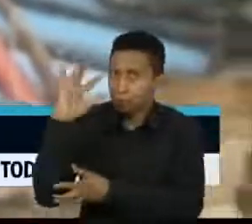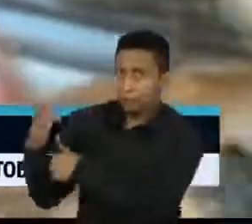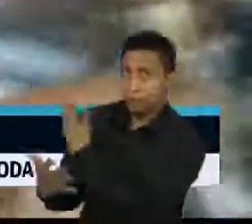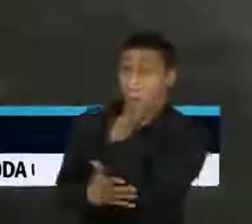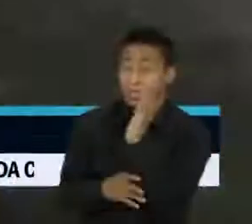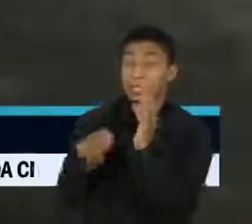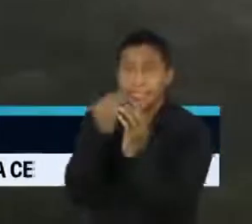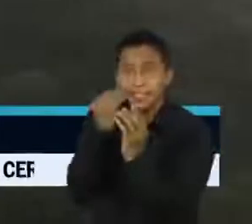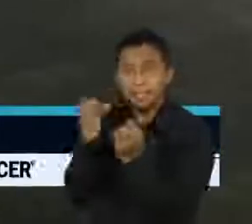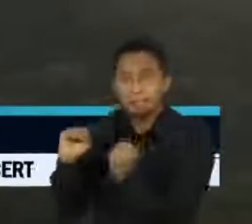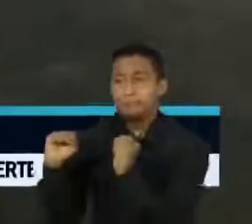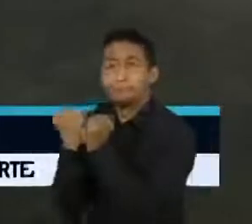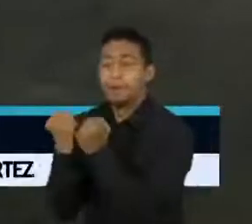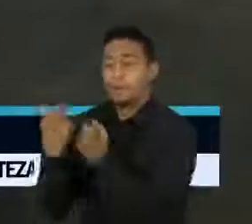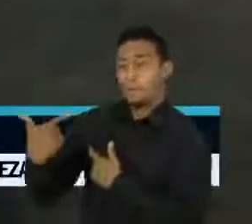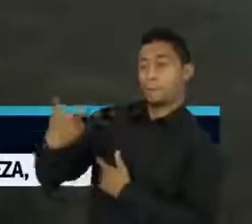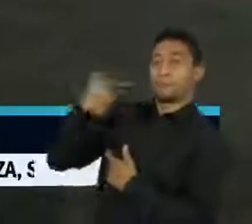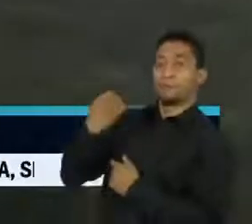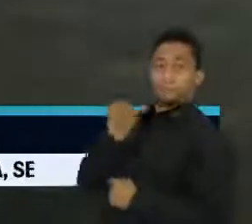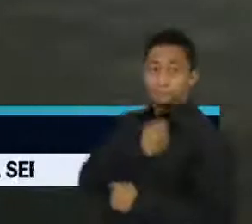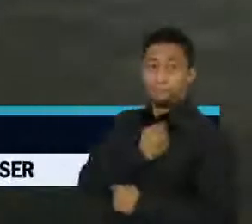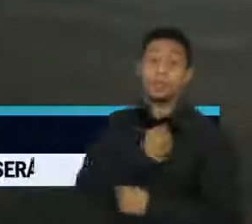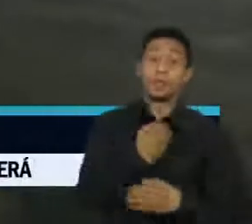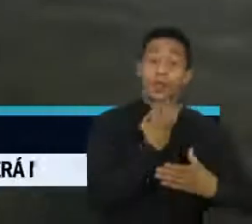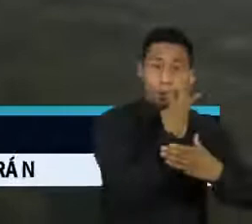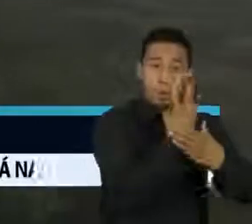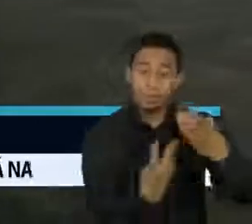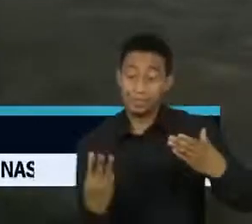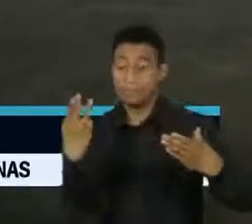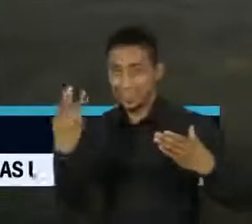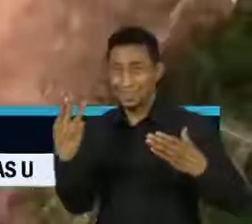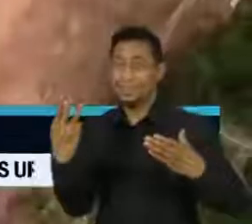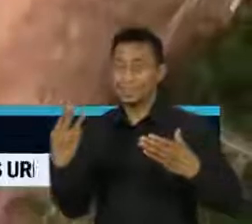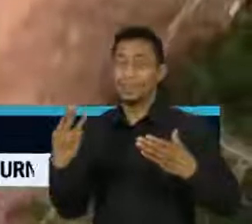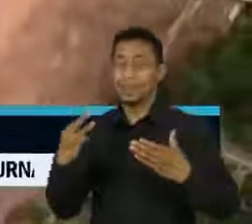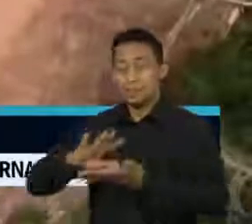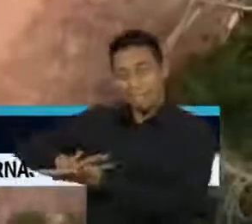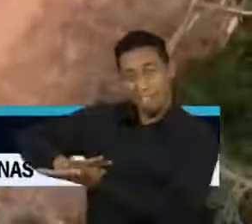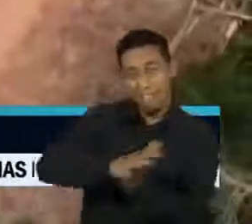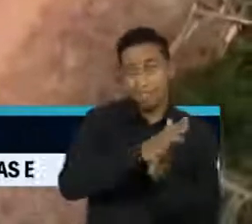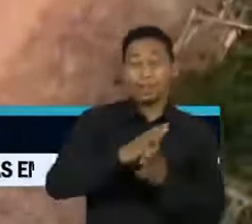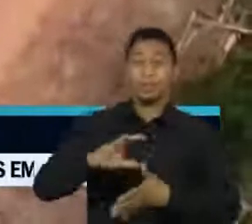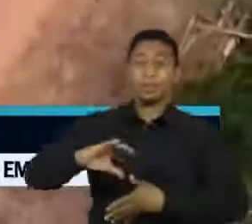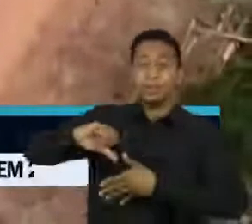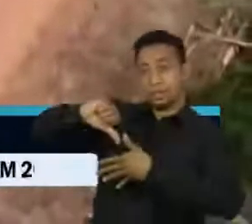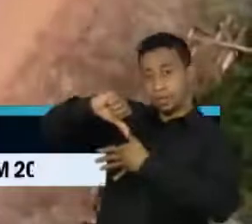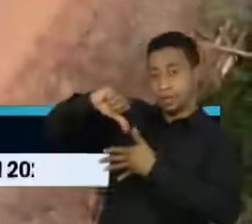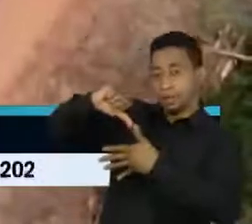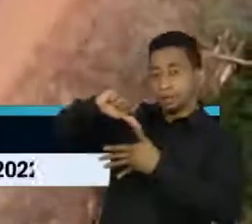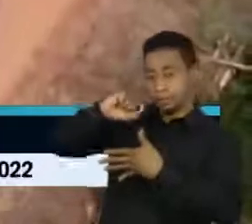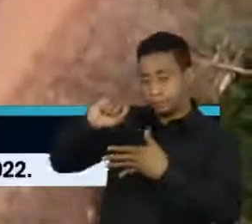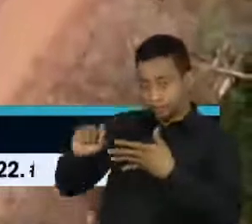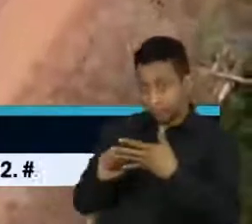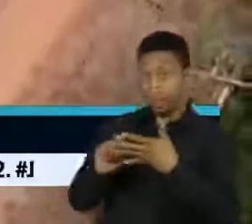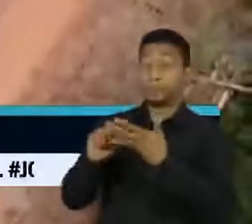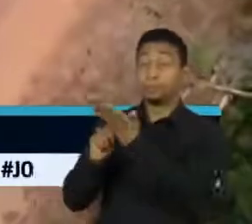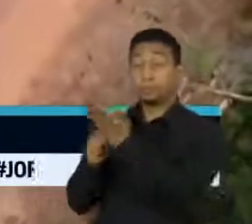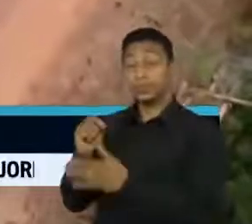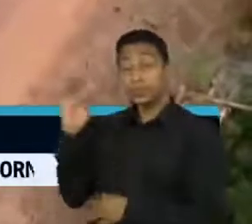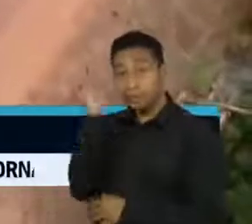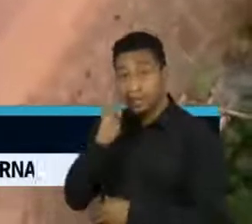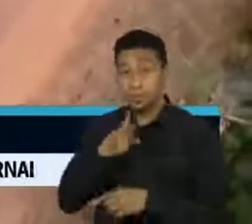desmatamento. Quase três em cada quatro ataques aconteceram nas Américas. No Brasil e no Peru, aproximadamente